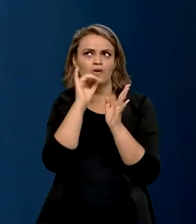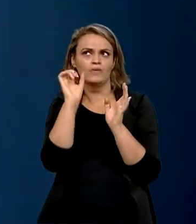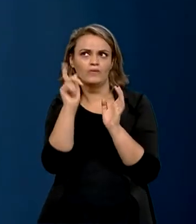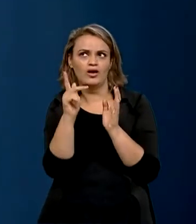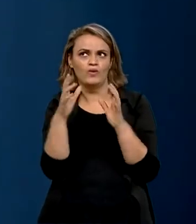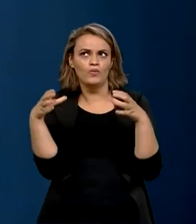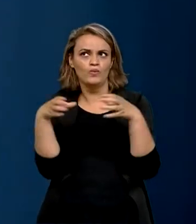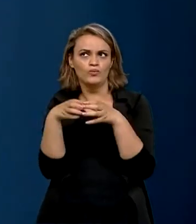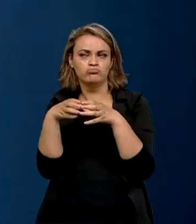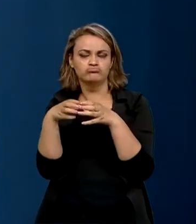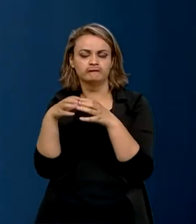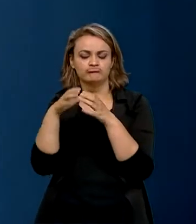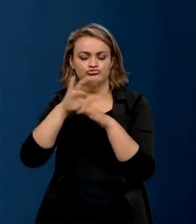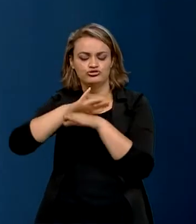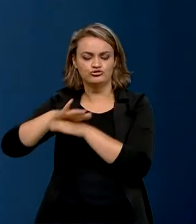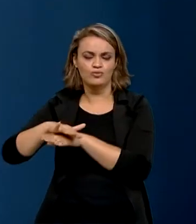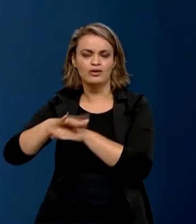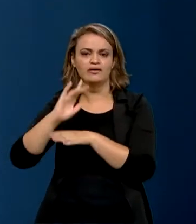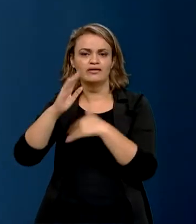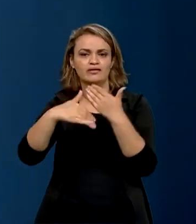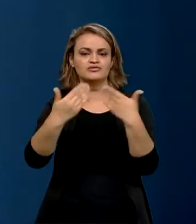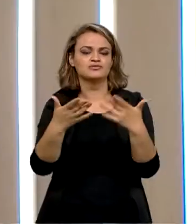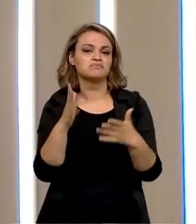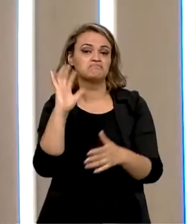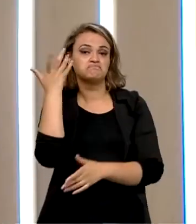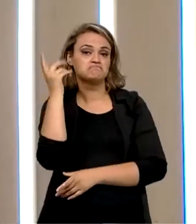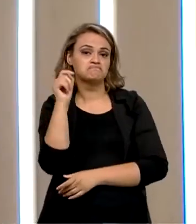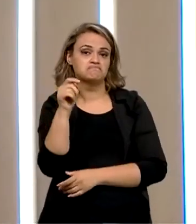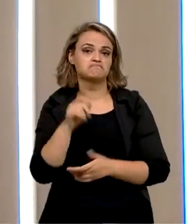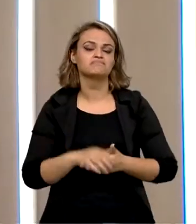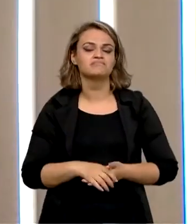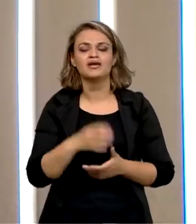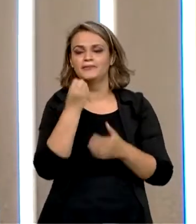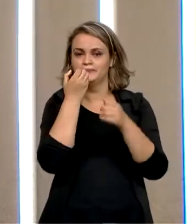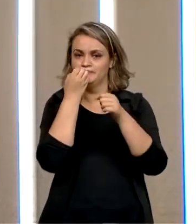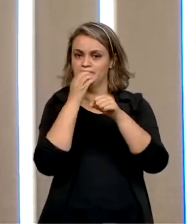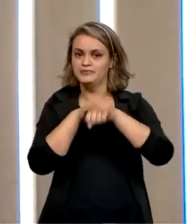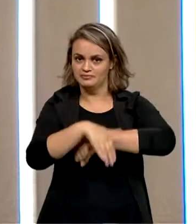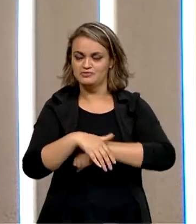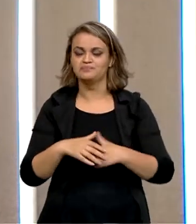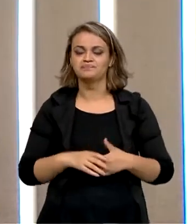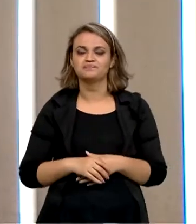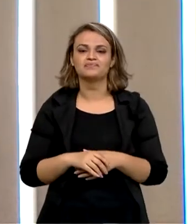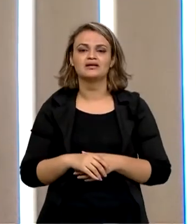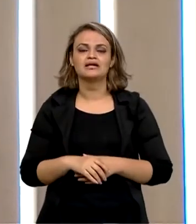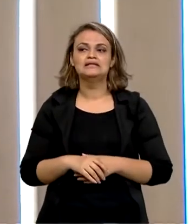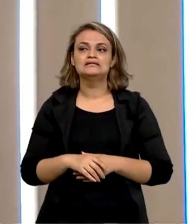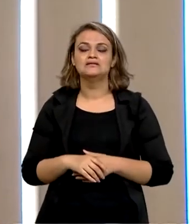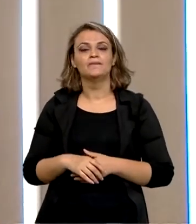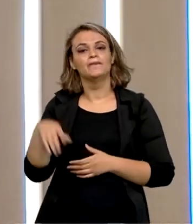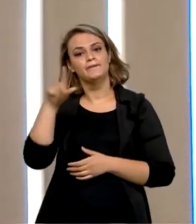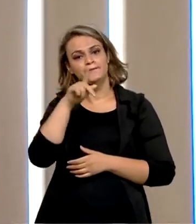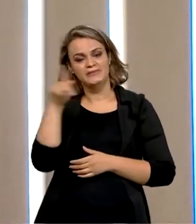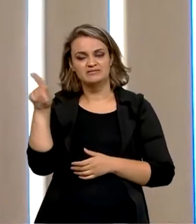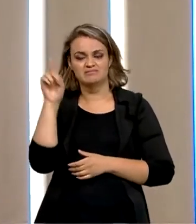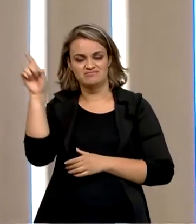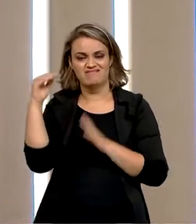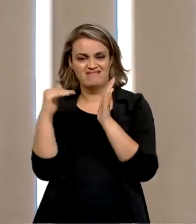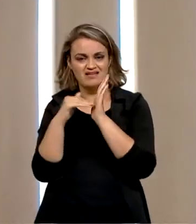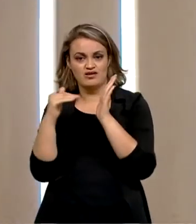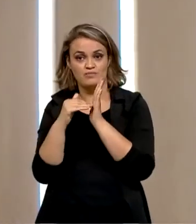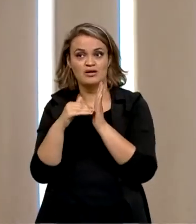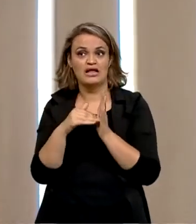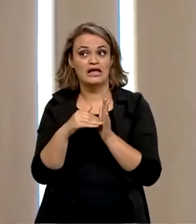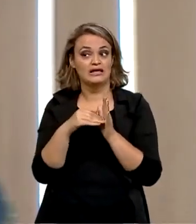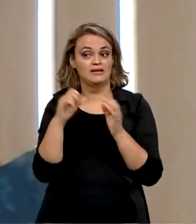e o que acontece? O que deve acontecer daqui para frente? Então, boa noite, Paulo. Boa noite a todos. O presidente da Câmara tem duas